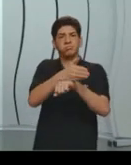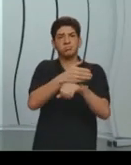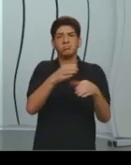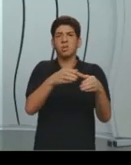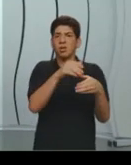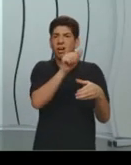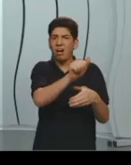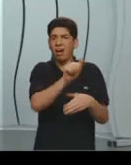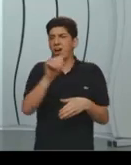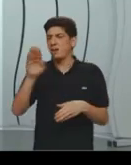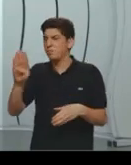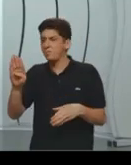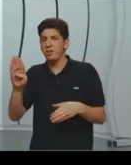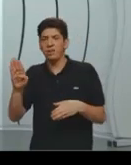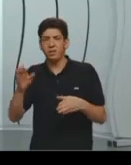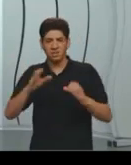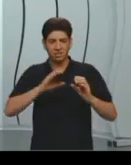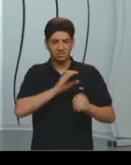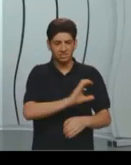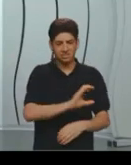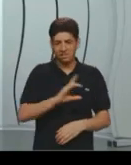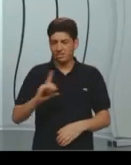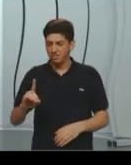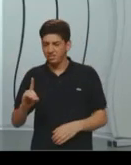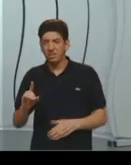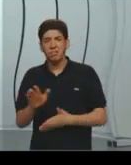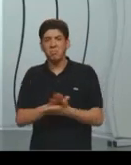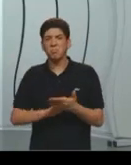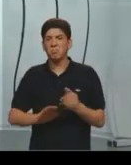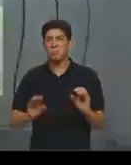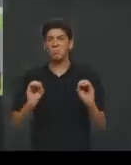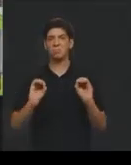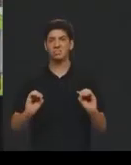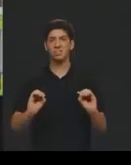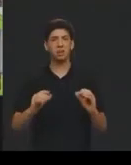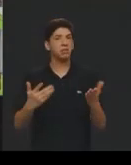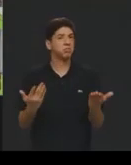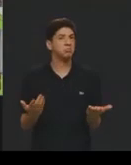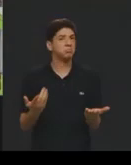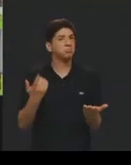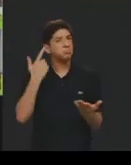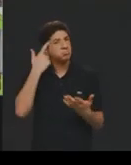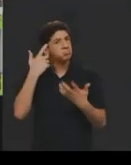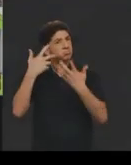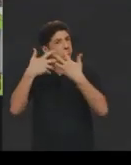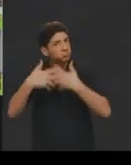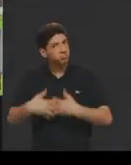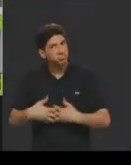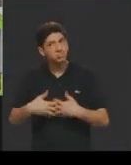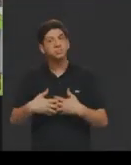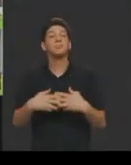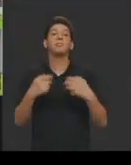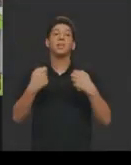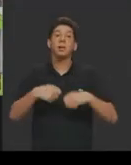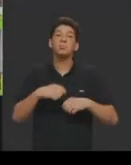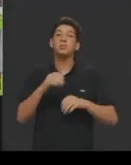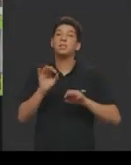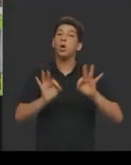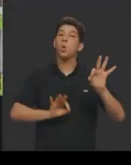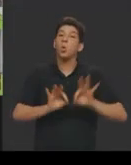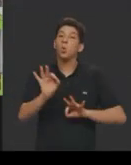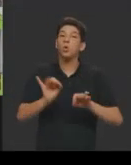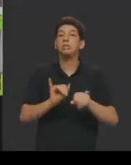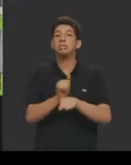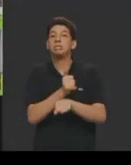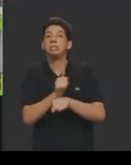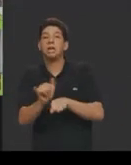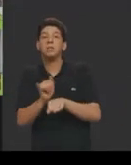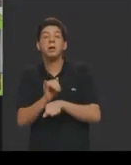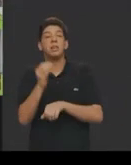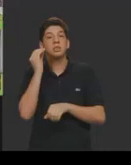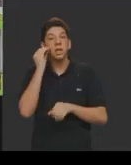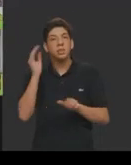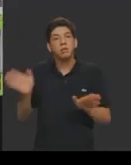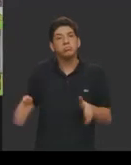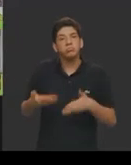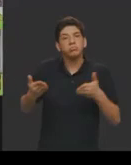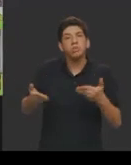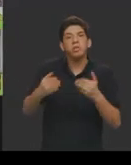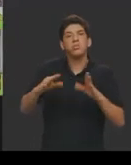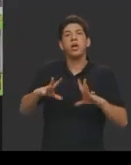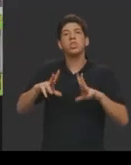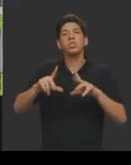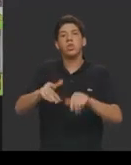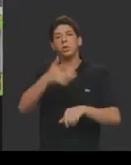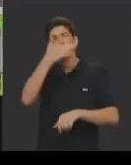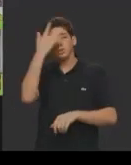da sociedade que vai dar mais atenção para as pessoas que mais necessitam dessa atenção, né? E aí, isso é teológico de